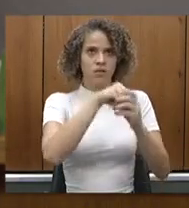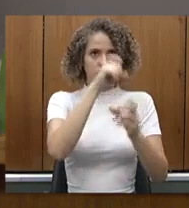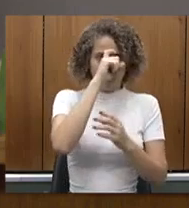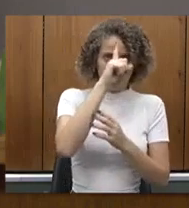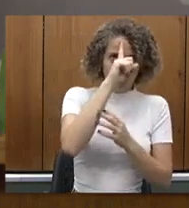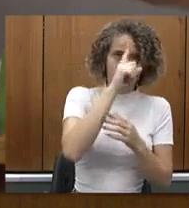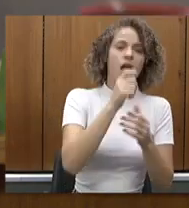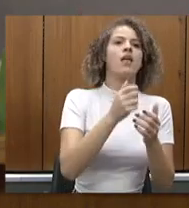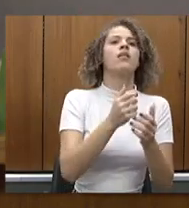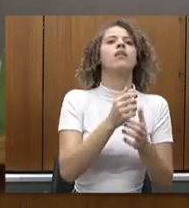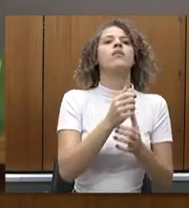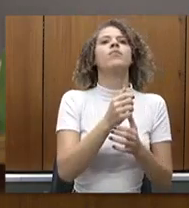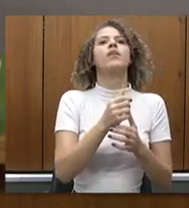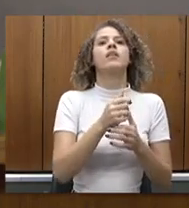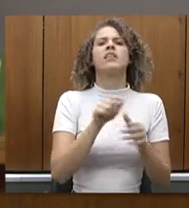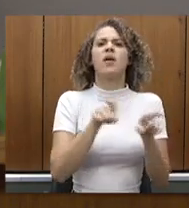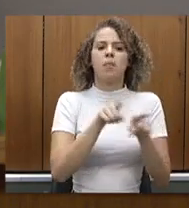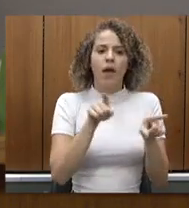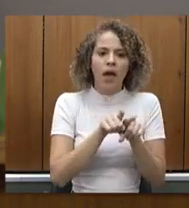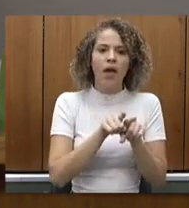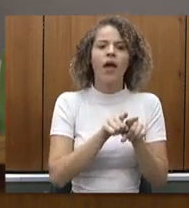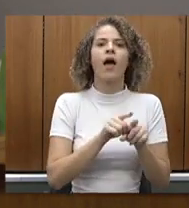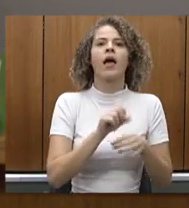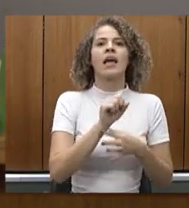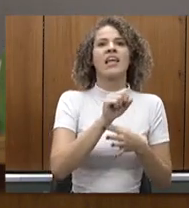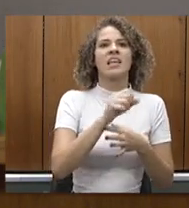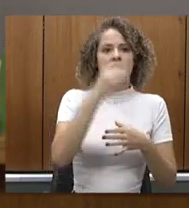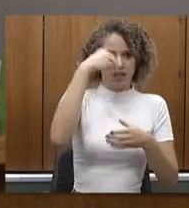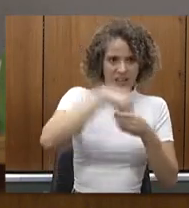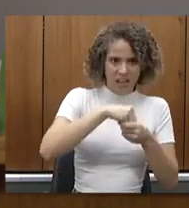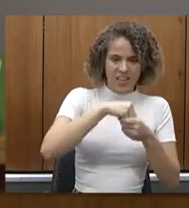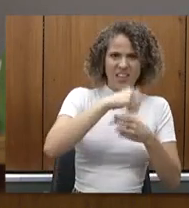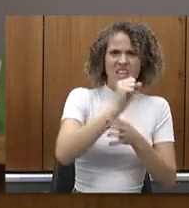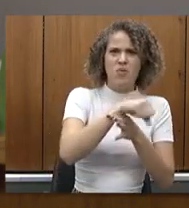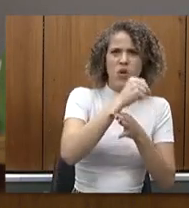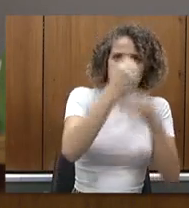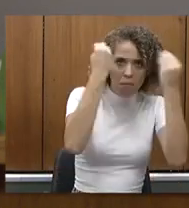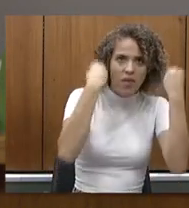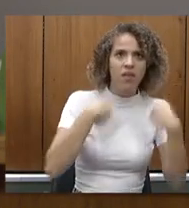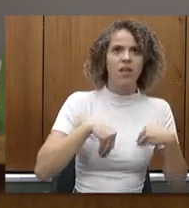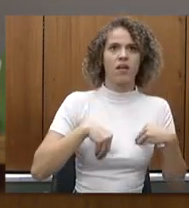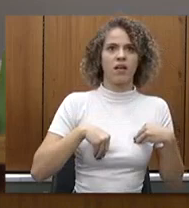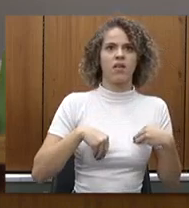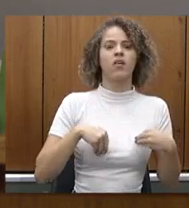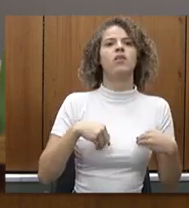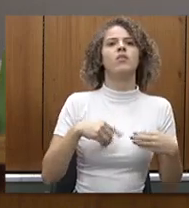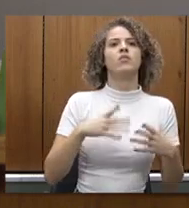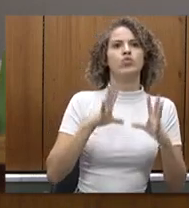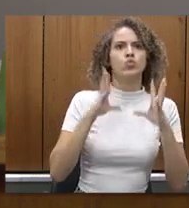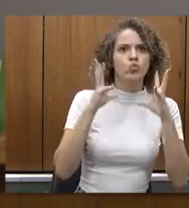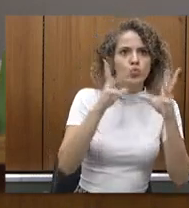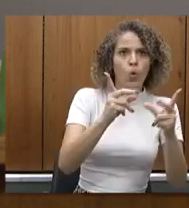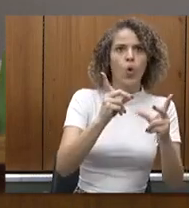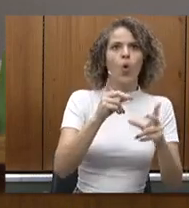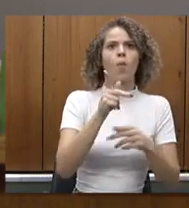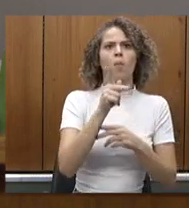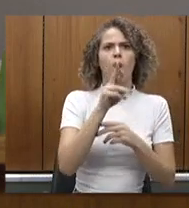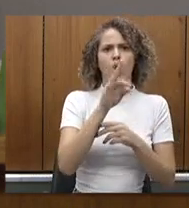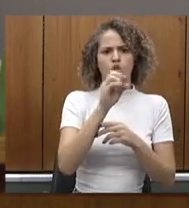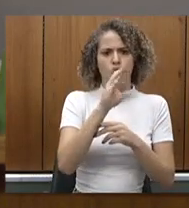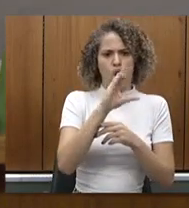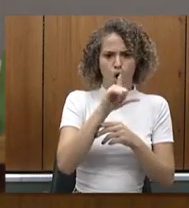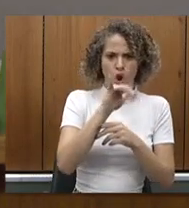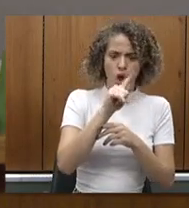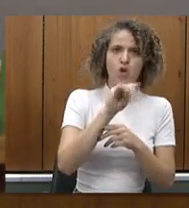quimioterapia que é a fase mais difícil do tratamento oncológico então vai poder fazer perto de casa